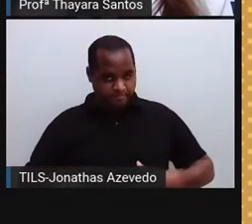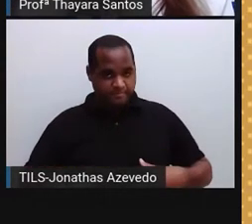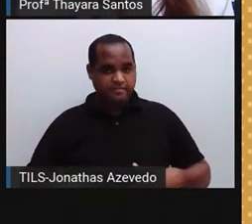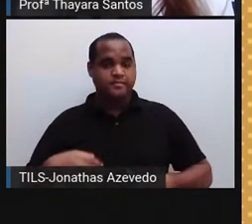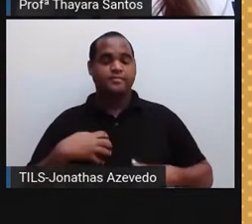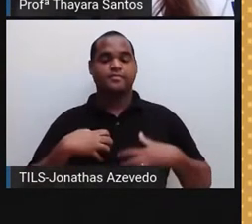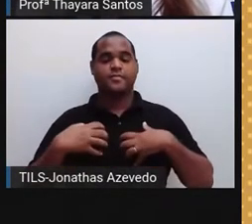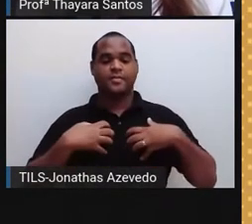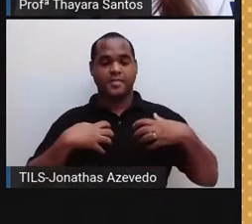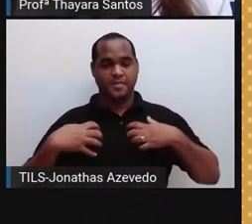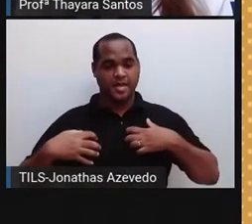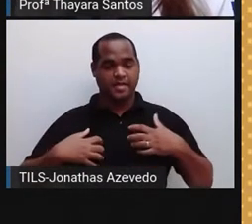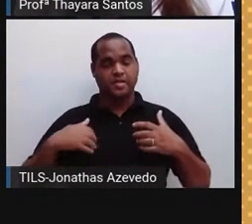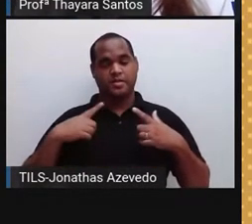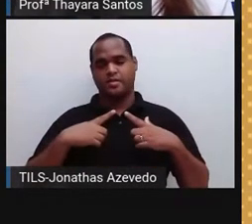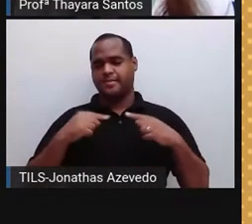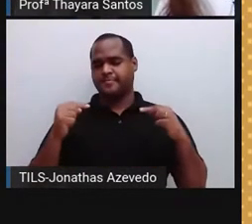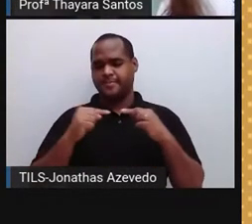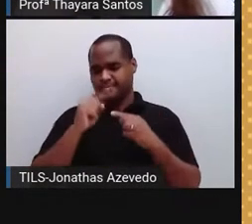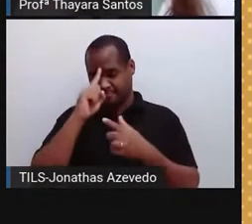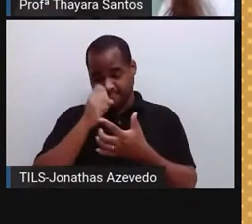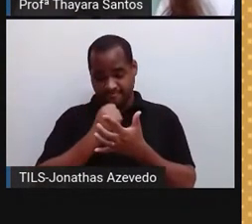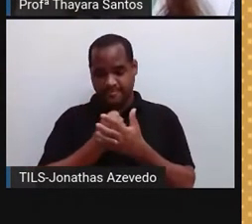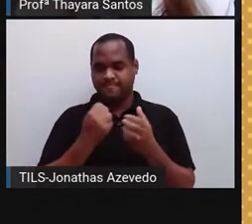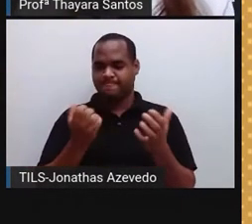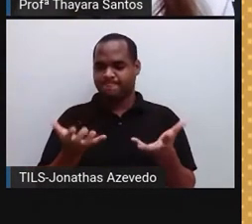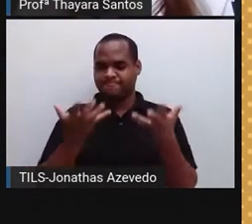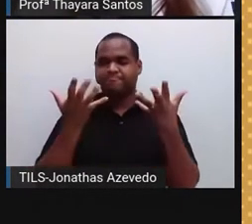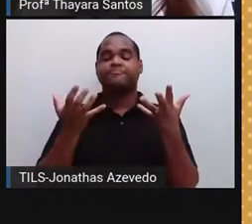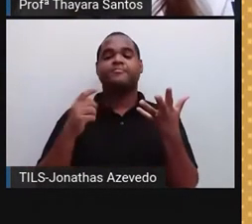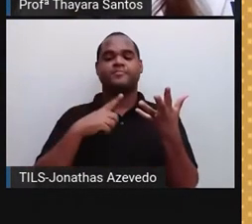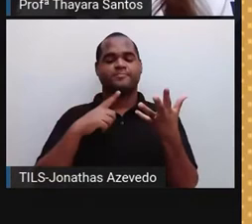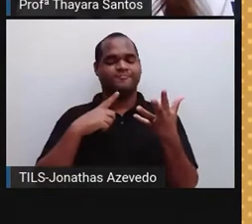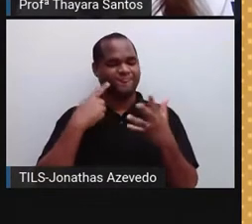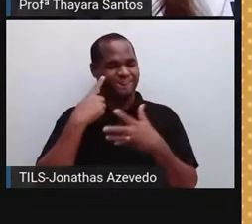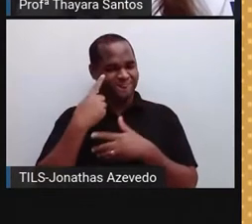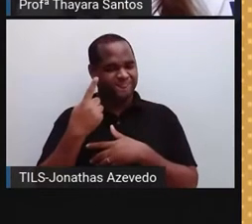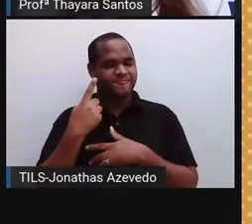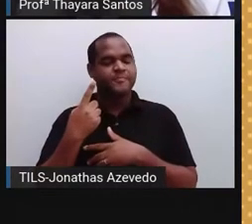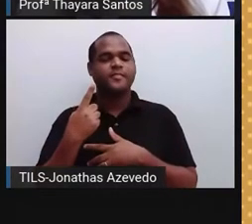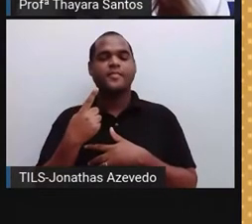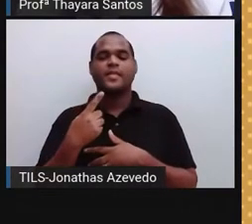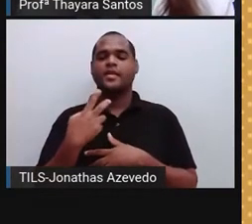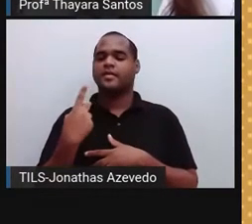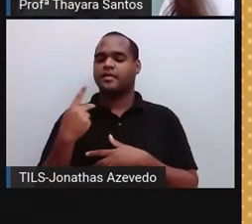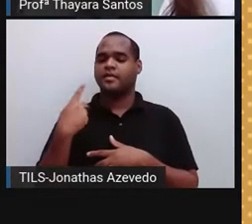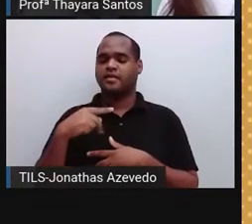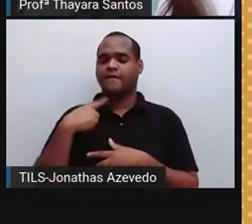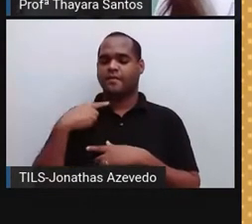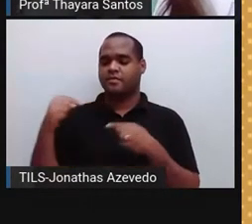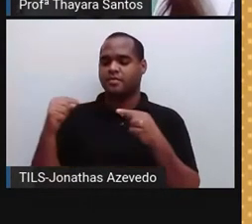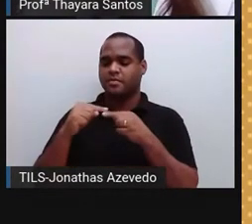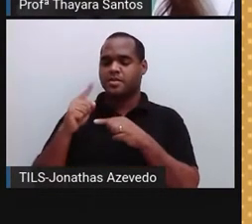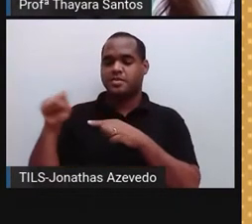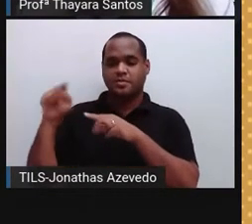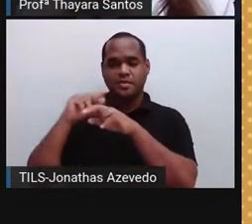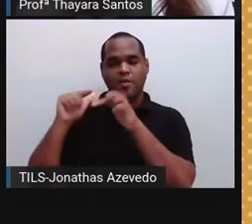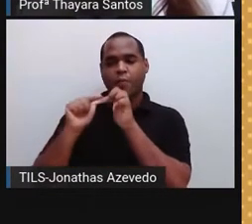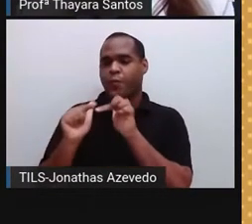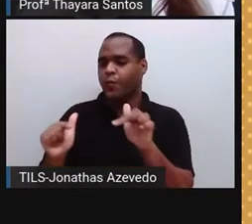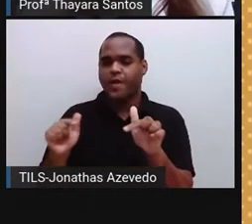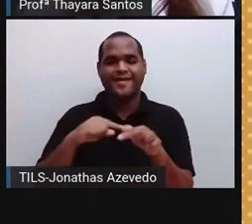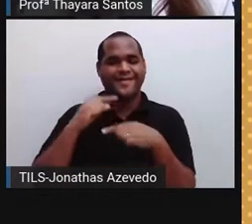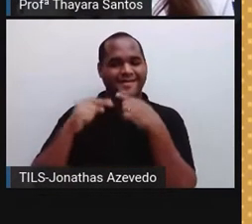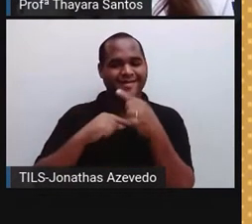está no comando das ações de estimular. Já o sistema nervoso parasimpático, ele inibe as funções. Por